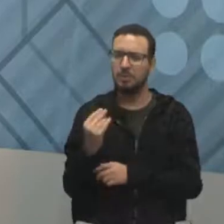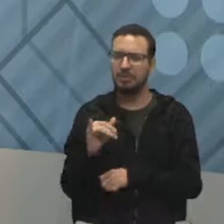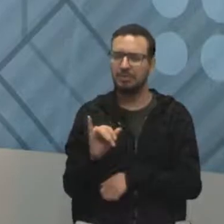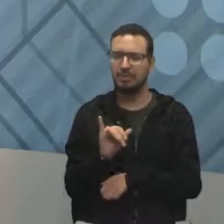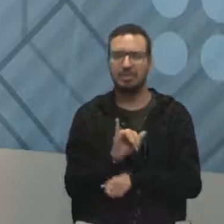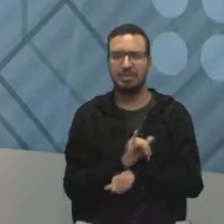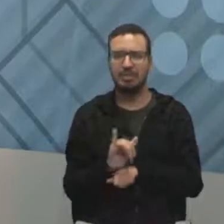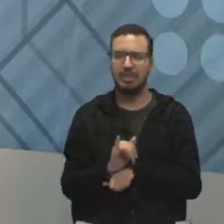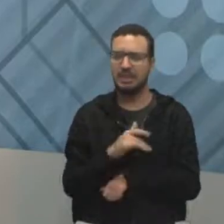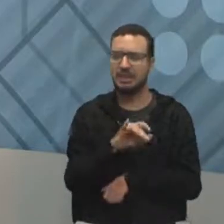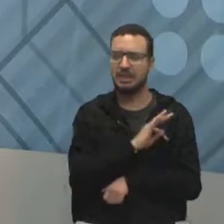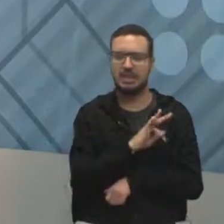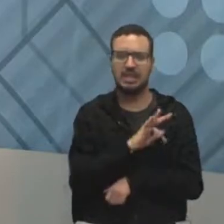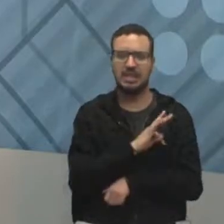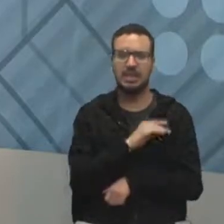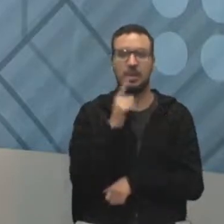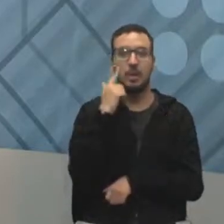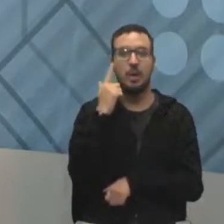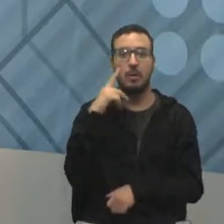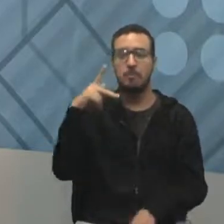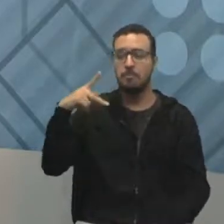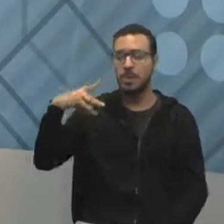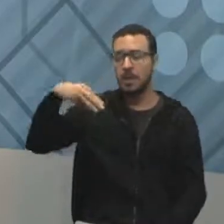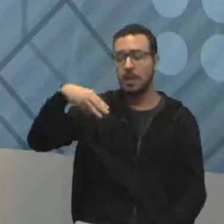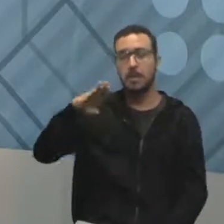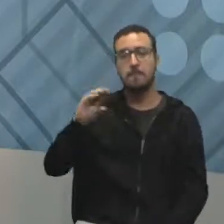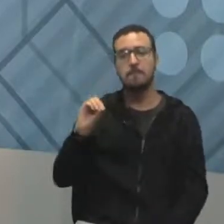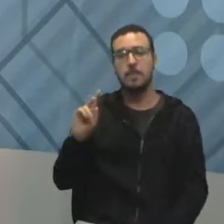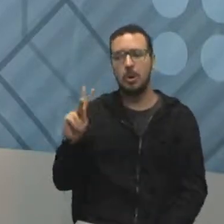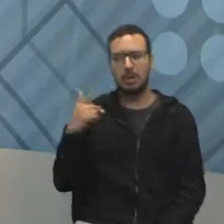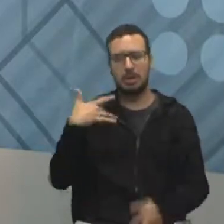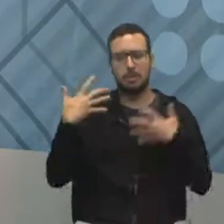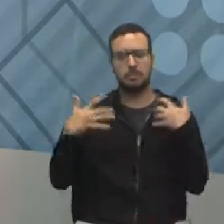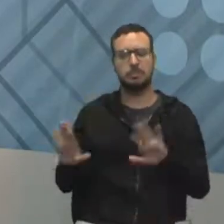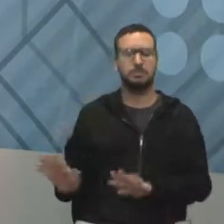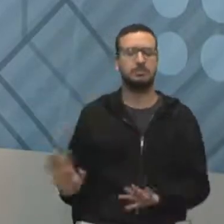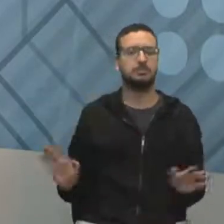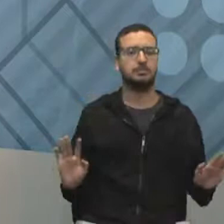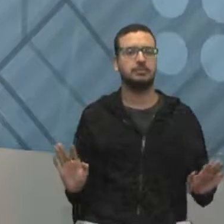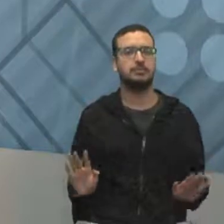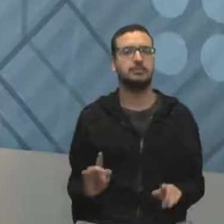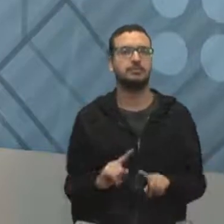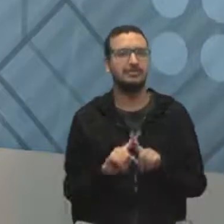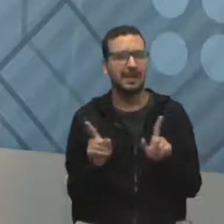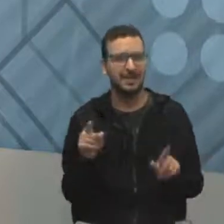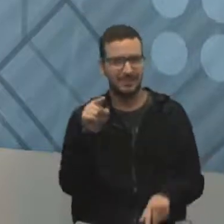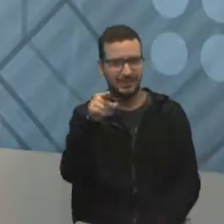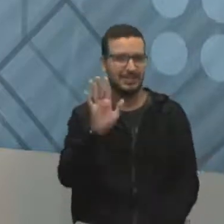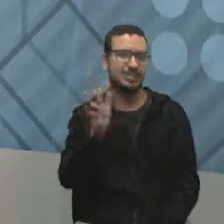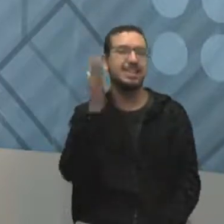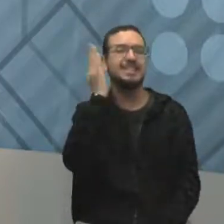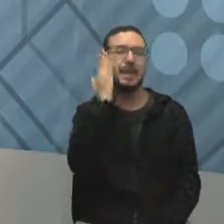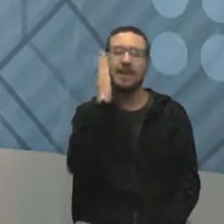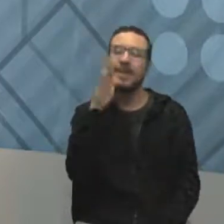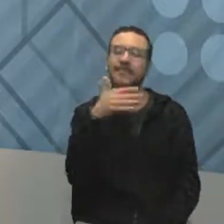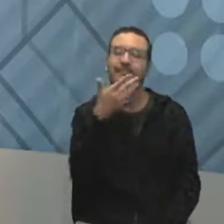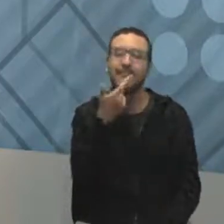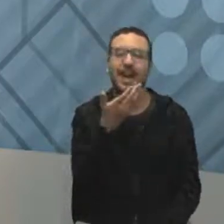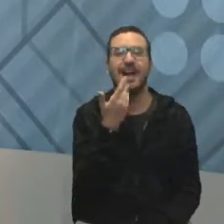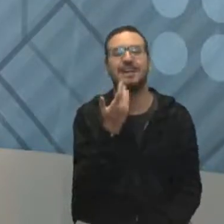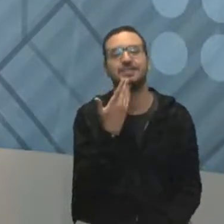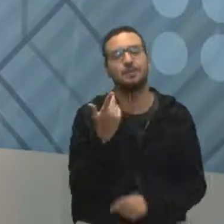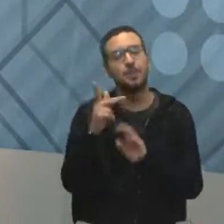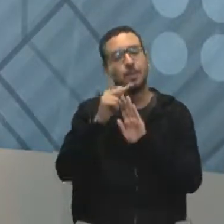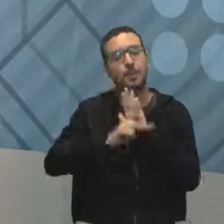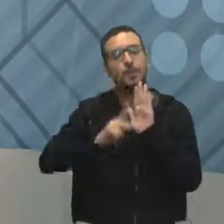pedotologia. Olha o tamanho do PMBOK que eles trabalham, não quero trabalhar com isso. Só que você já sabe que é fácil trabalhar com